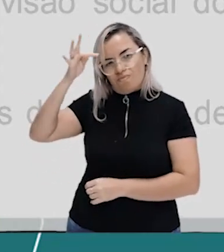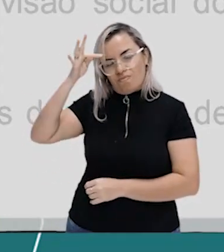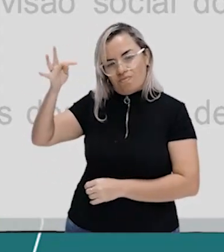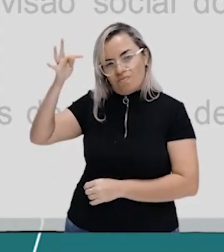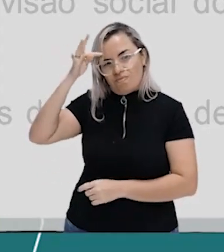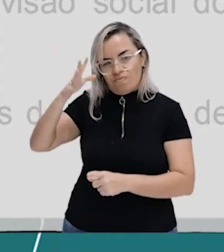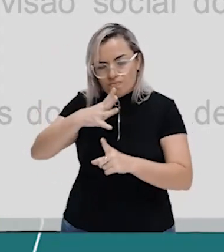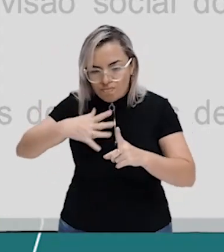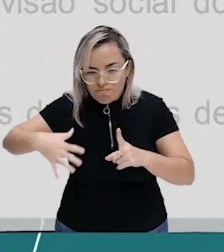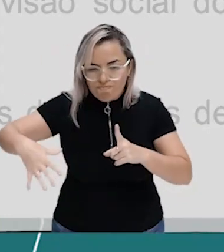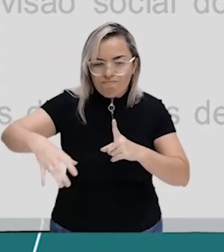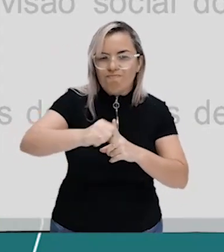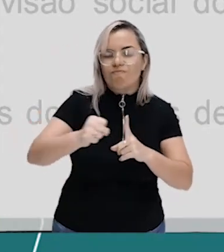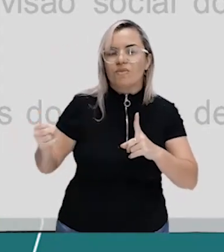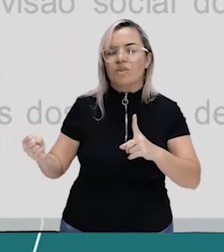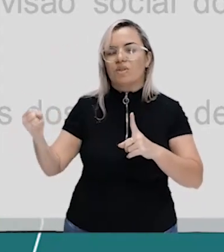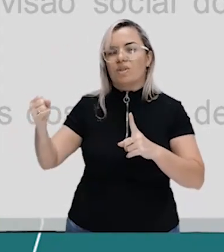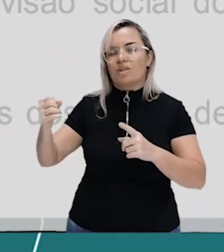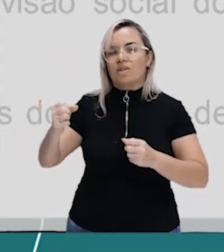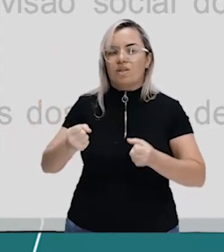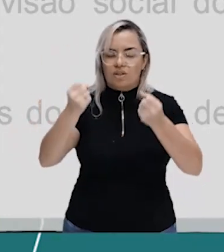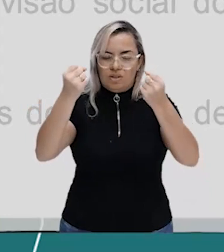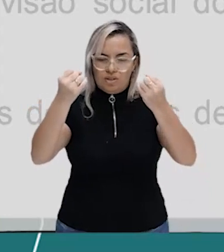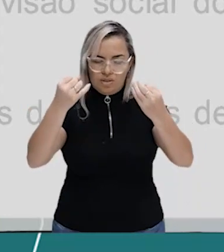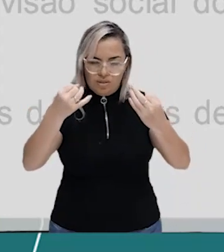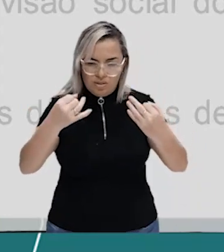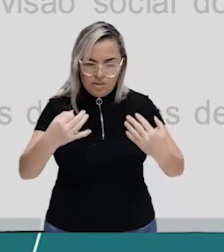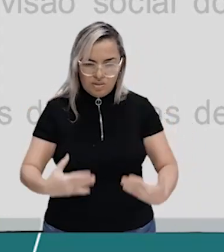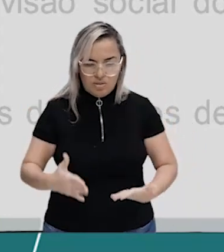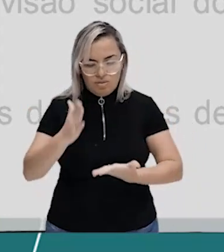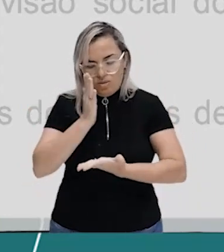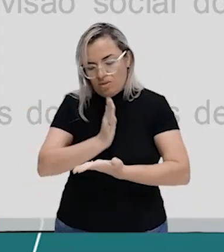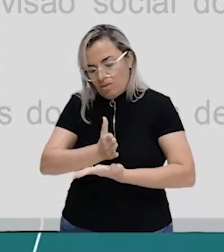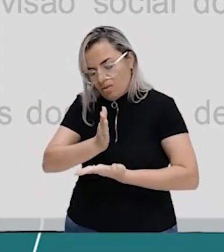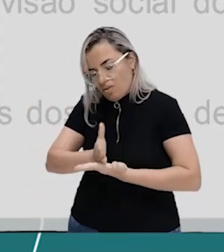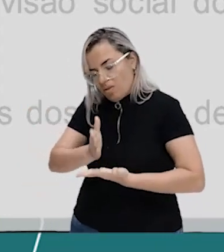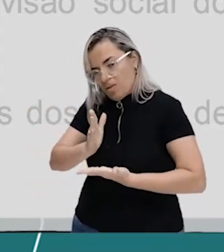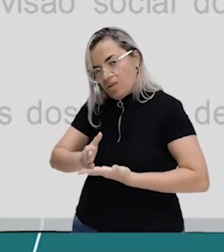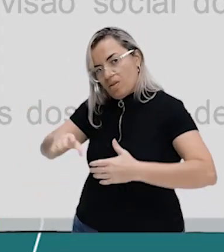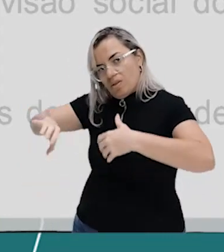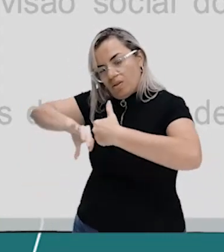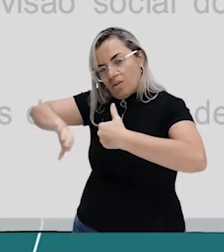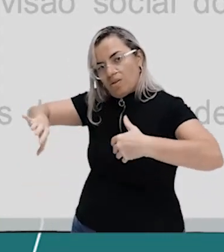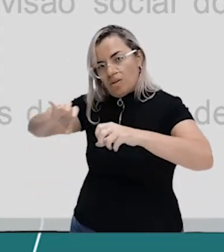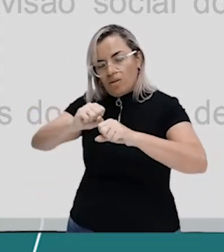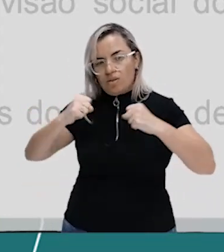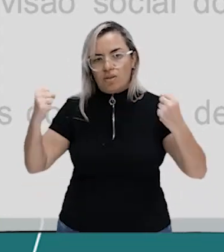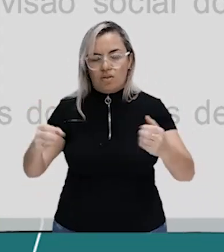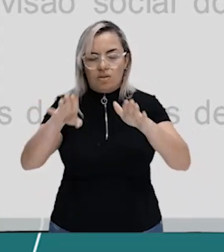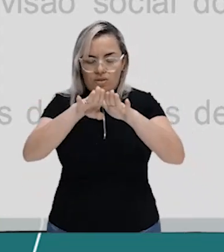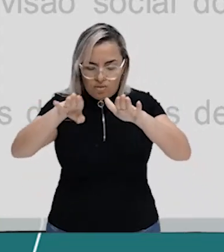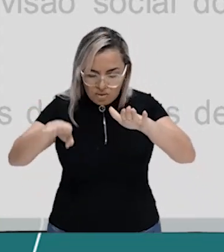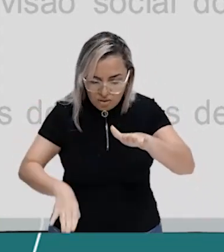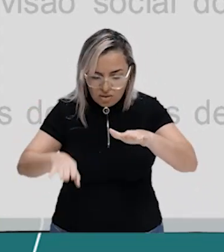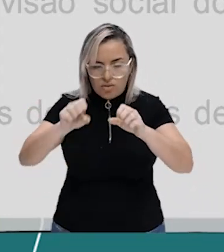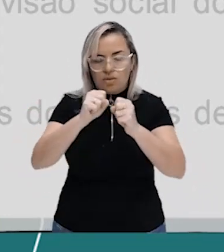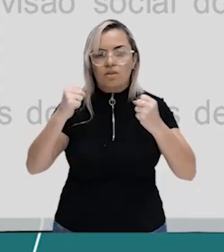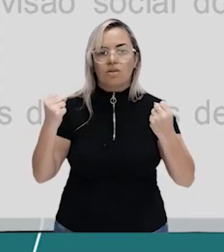sociologia a falar sobre isso, sobre a estratificação social, sobre a desigualdade social.